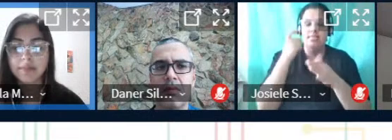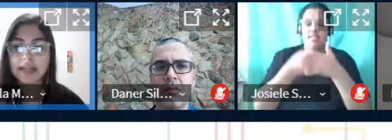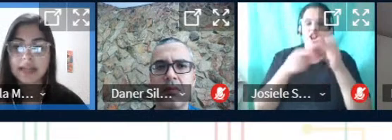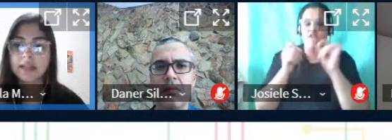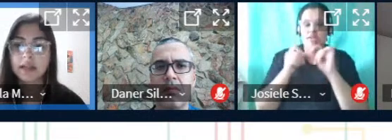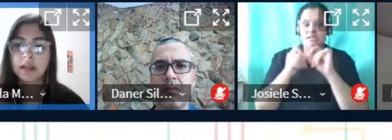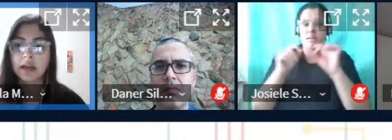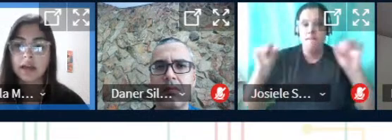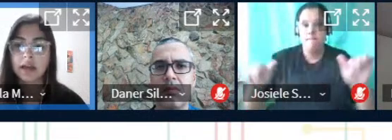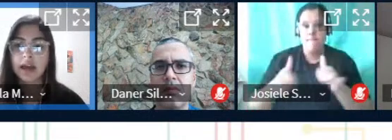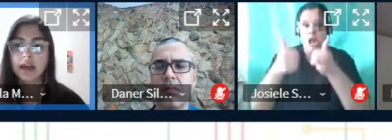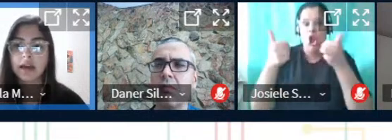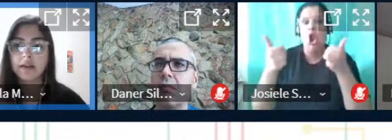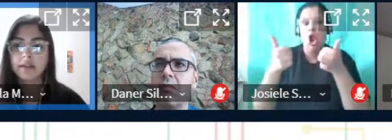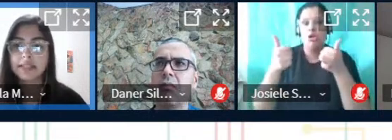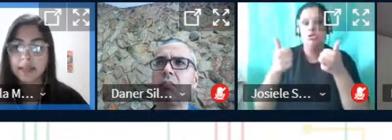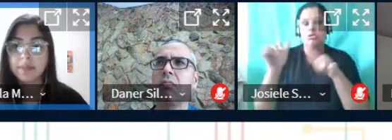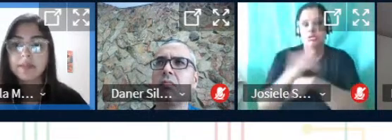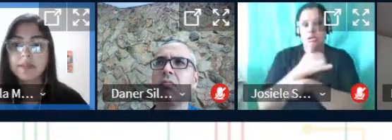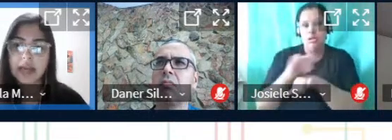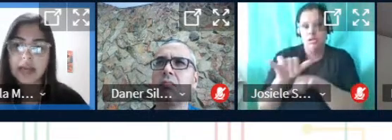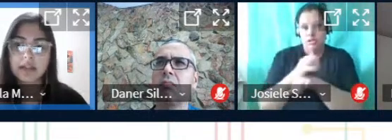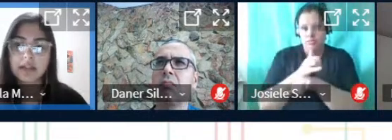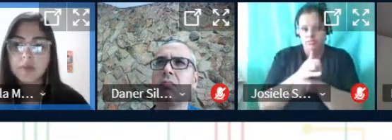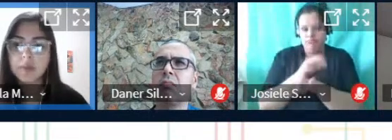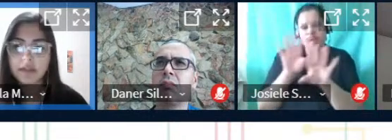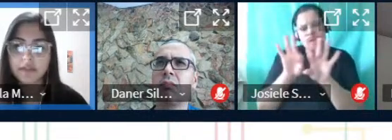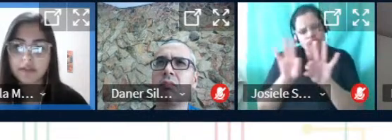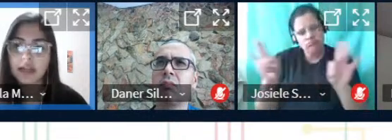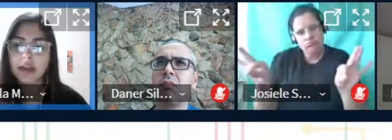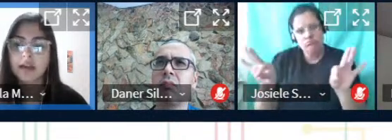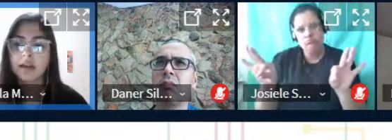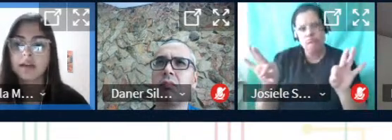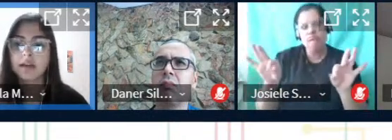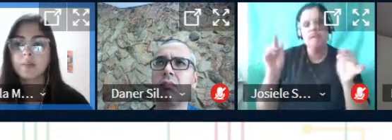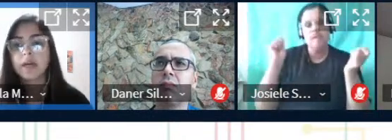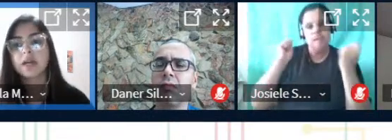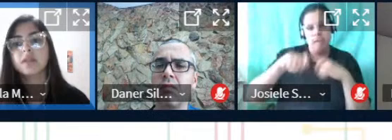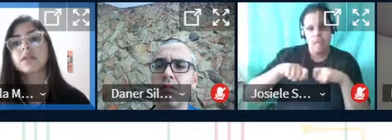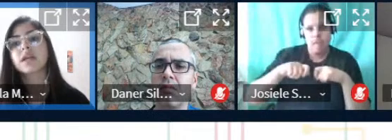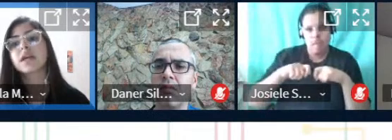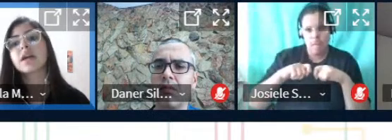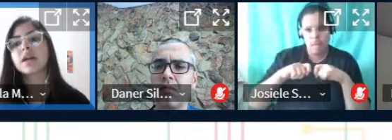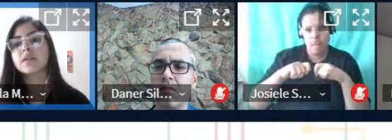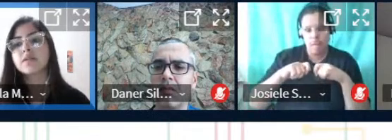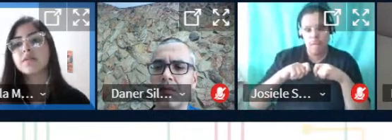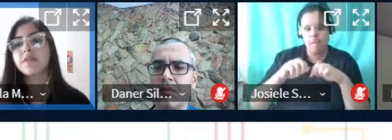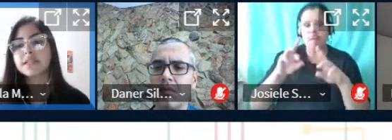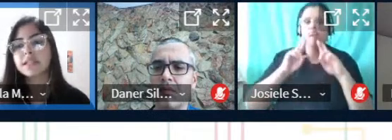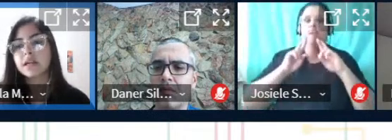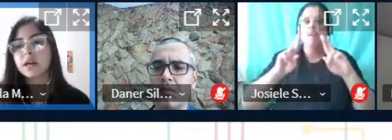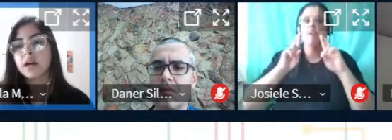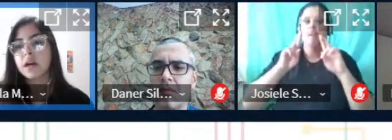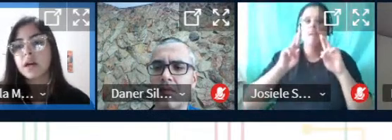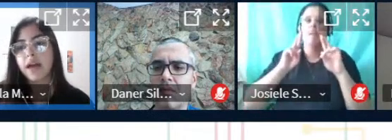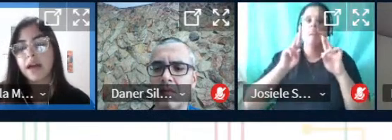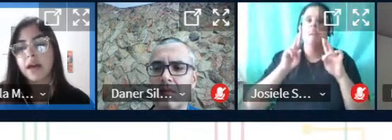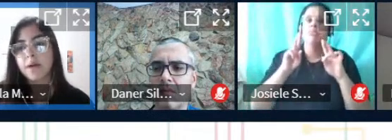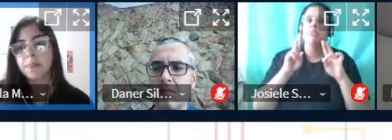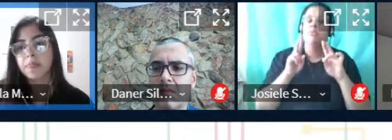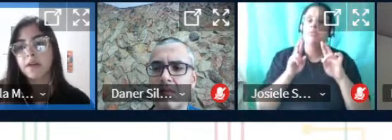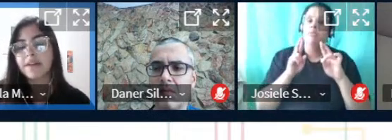didática e mais simples para eles possível né esperando que isso faça